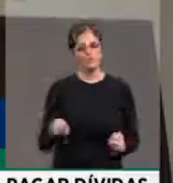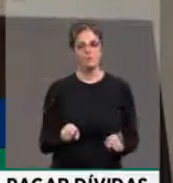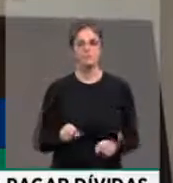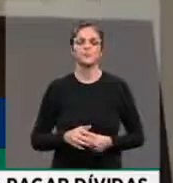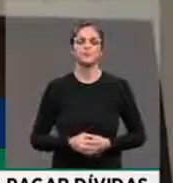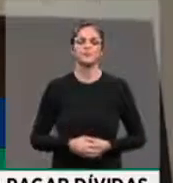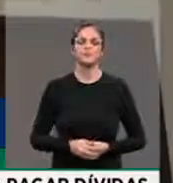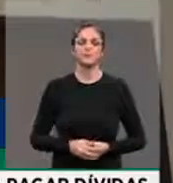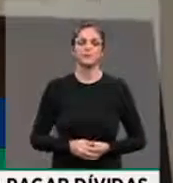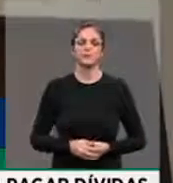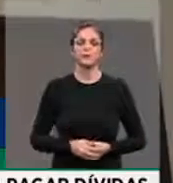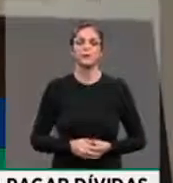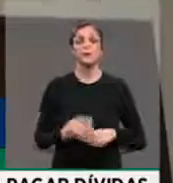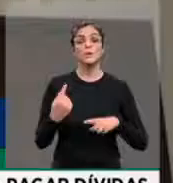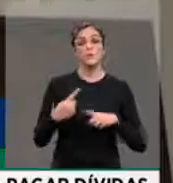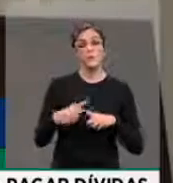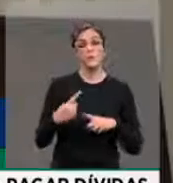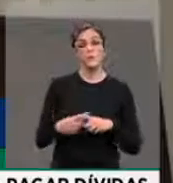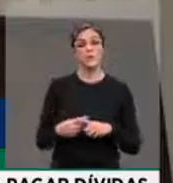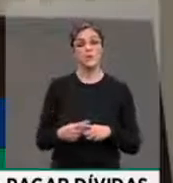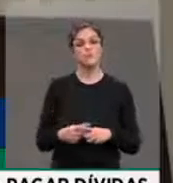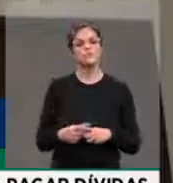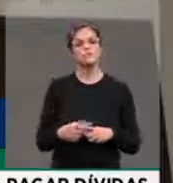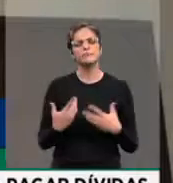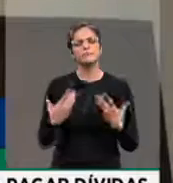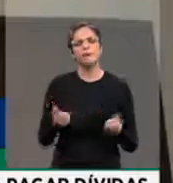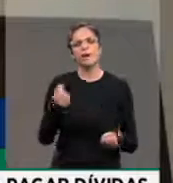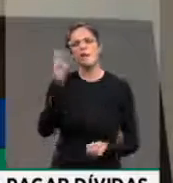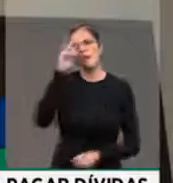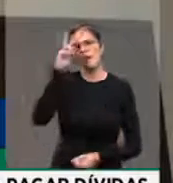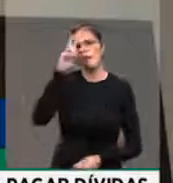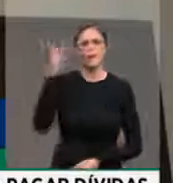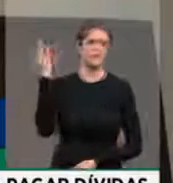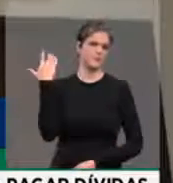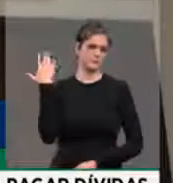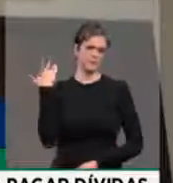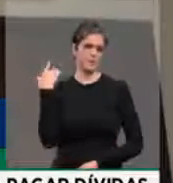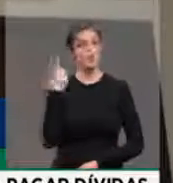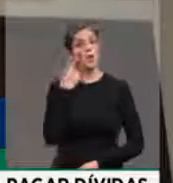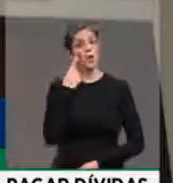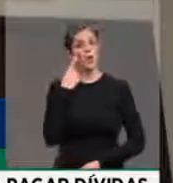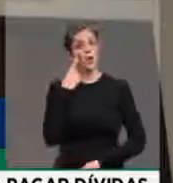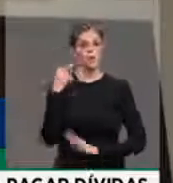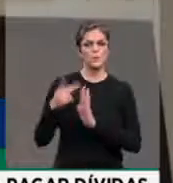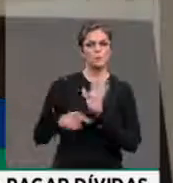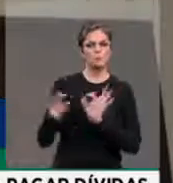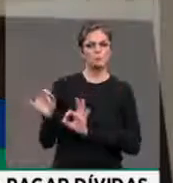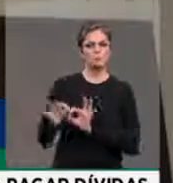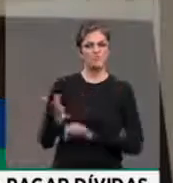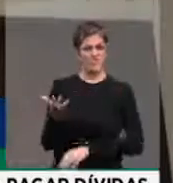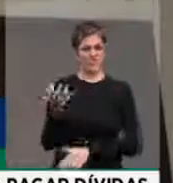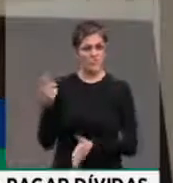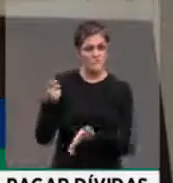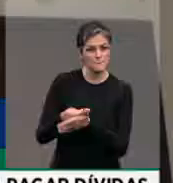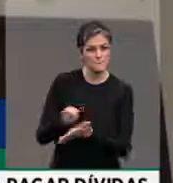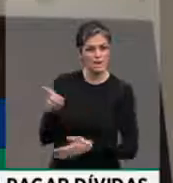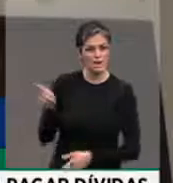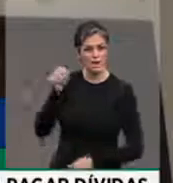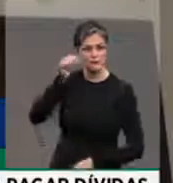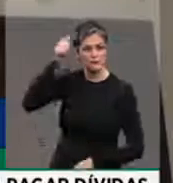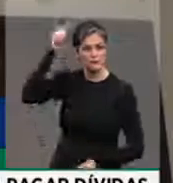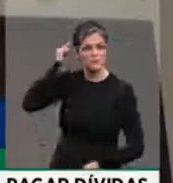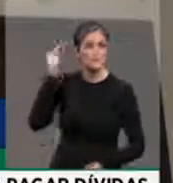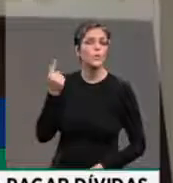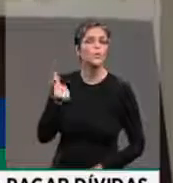que o ministro da Economia, doutor Paulo Guedes, queria pagar ao povo era apenas de R$ 200,